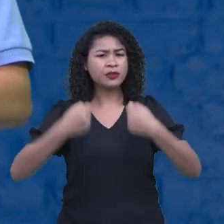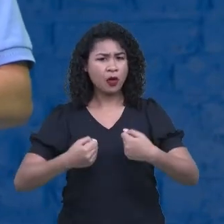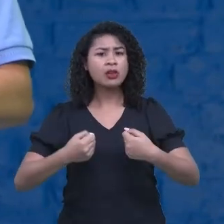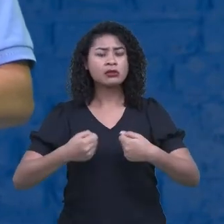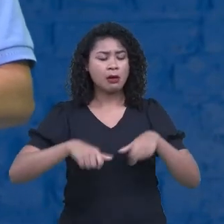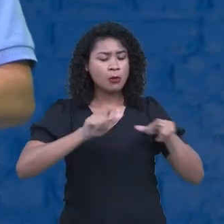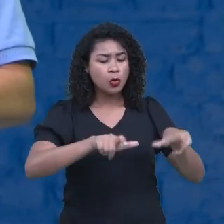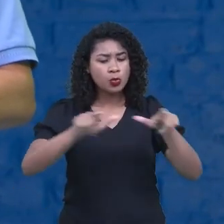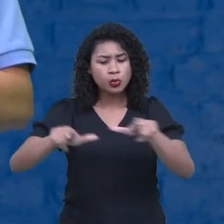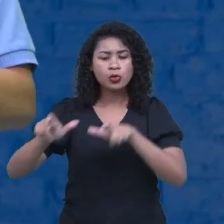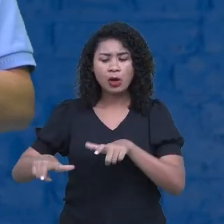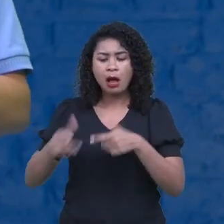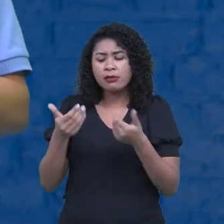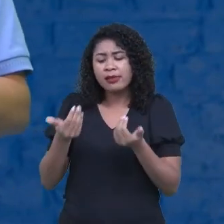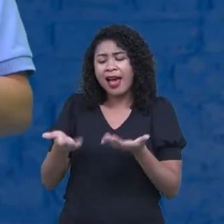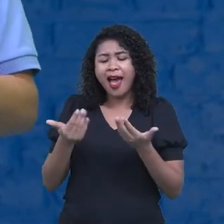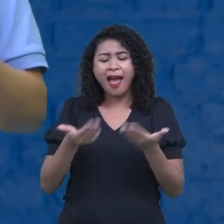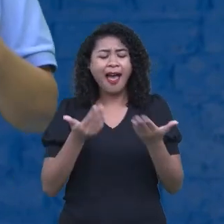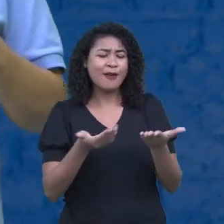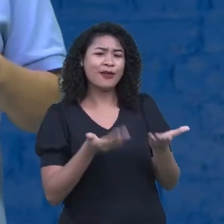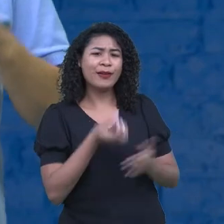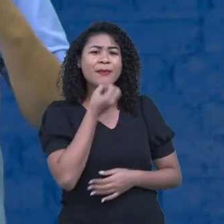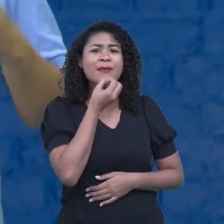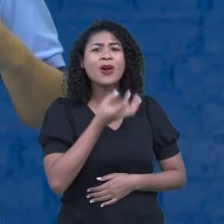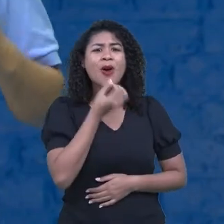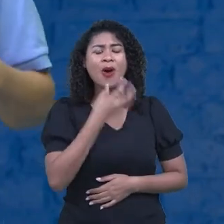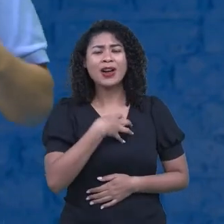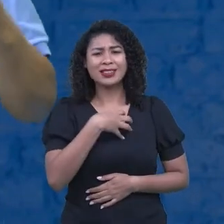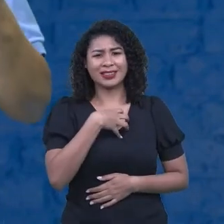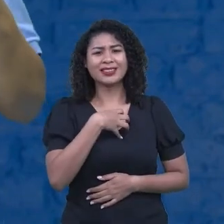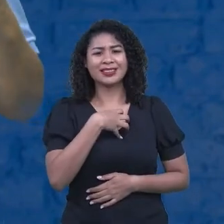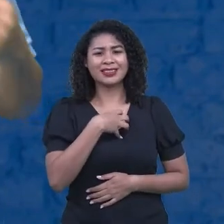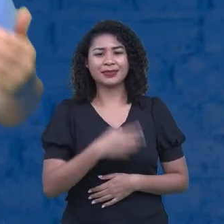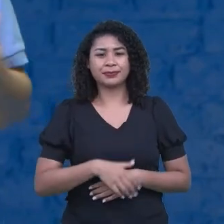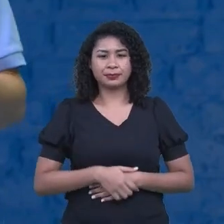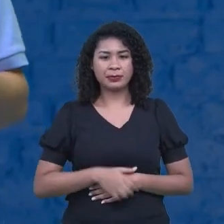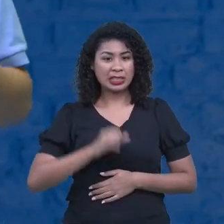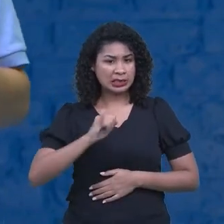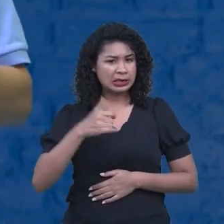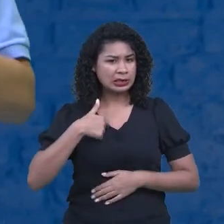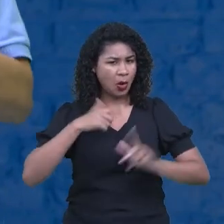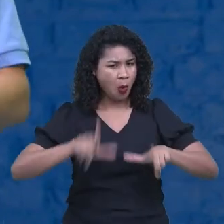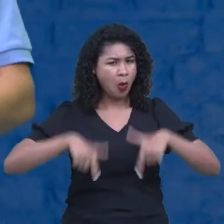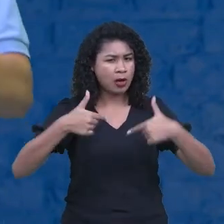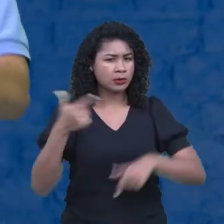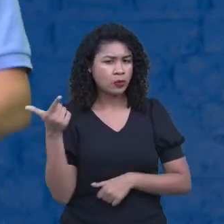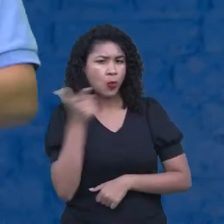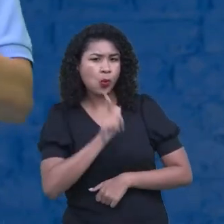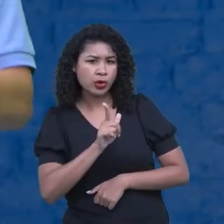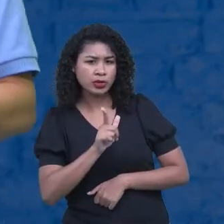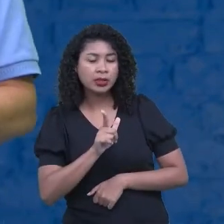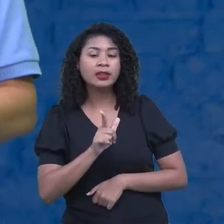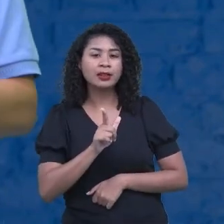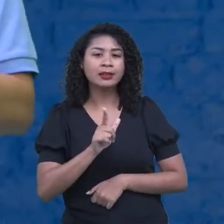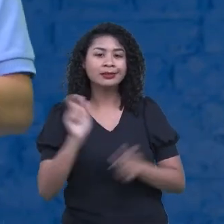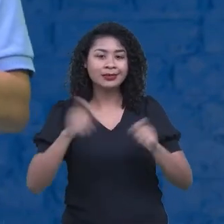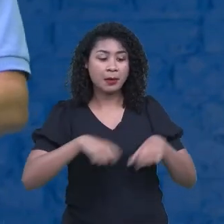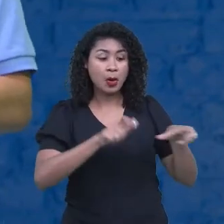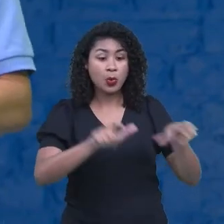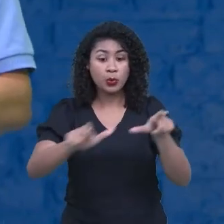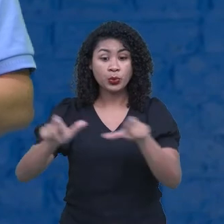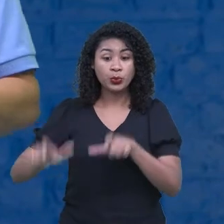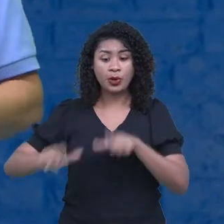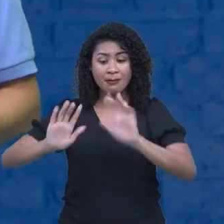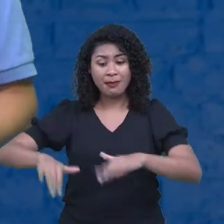de vida. Quando eu faço isso, melhoro todo o meu entorno, eu melhoro o meu ambiente. Eu sempre digo, o ambiente não é a floresta, o meio